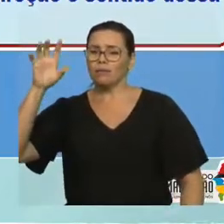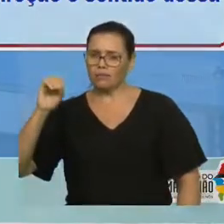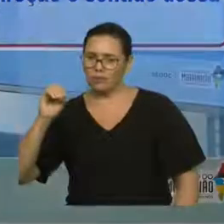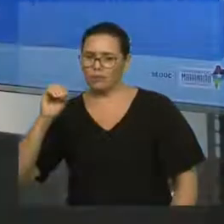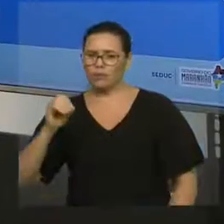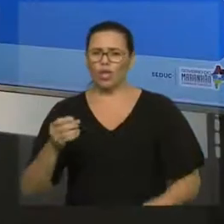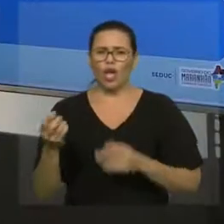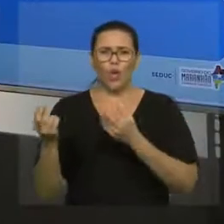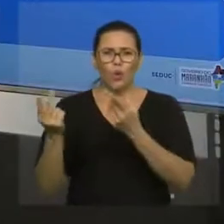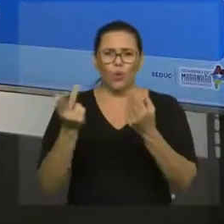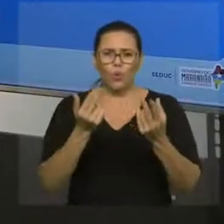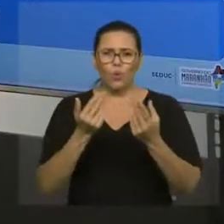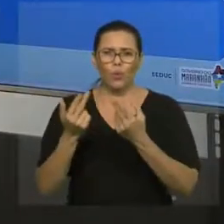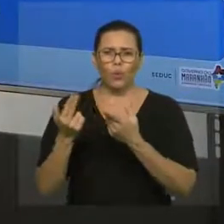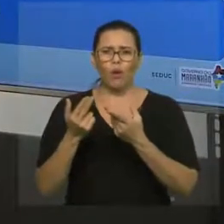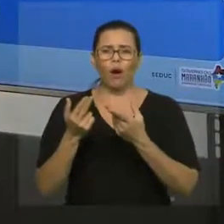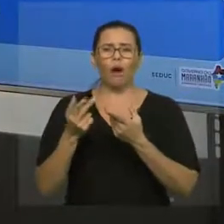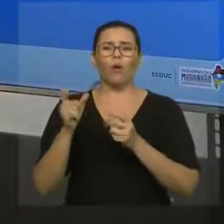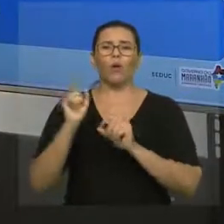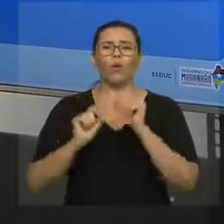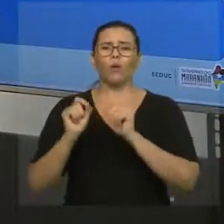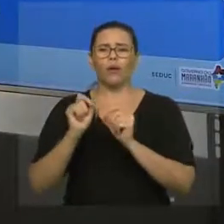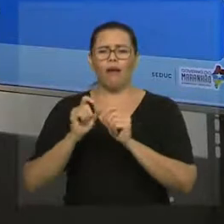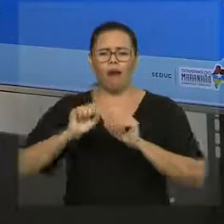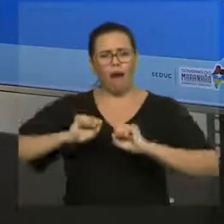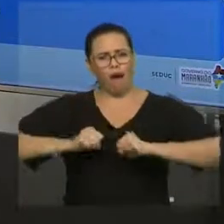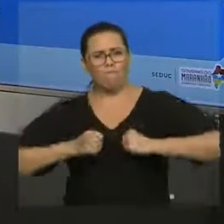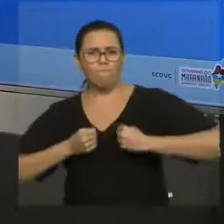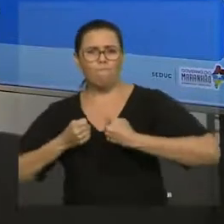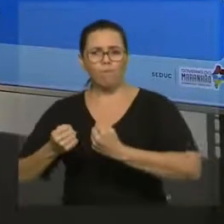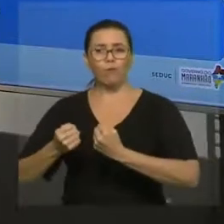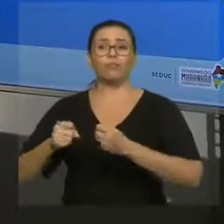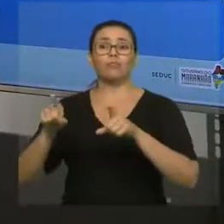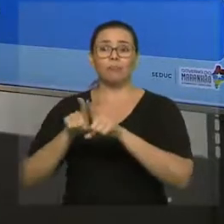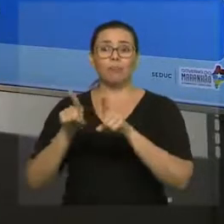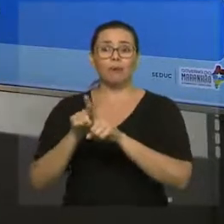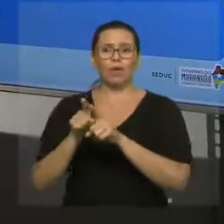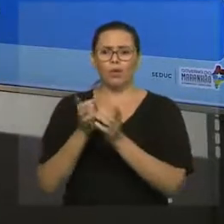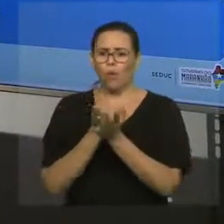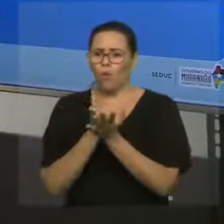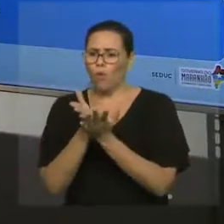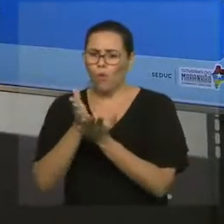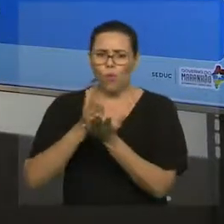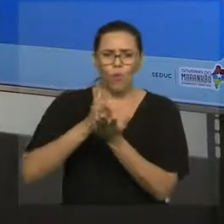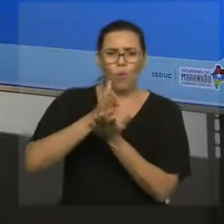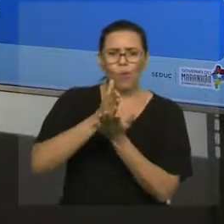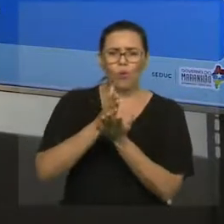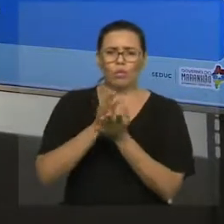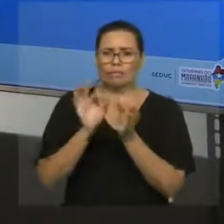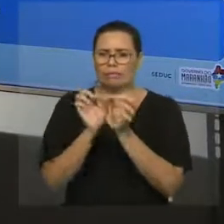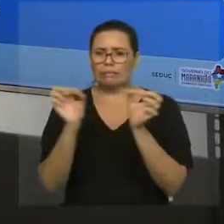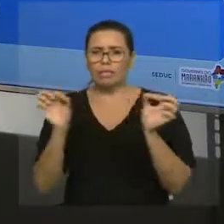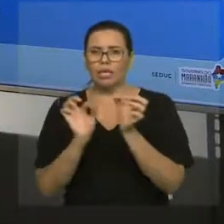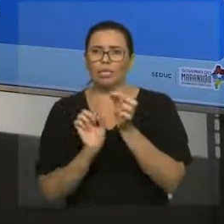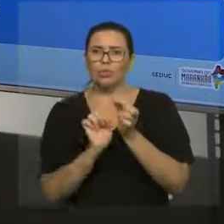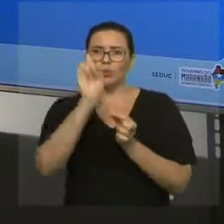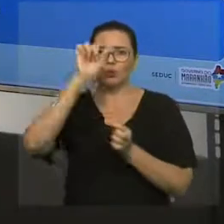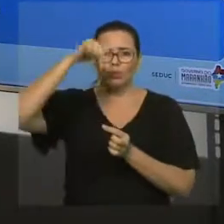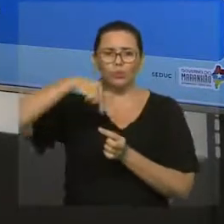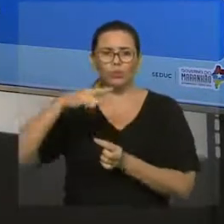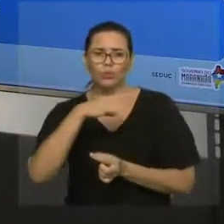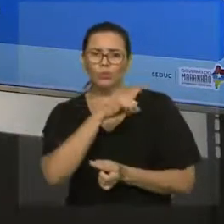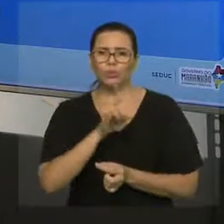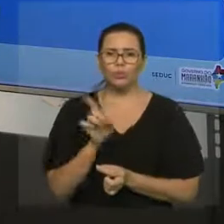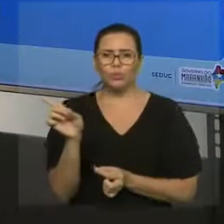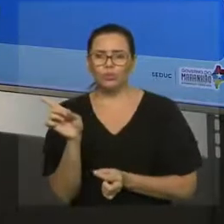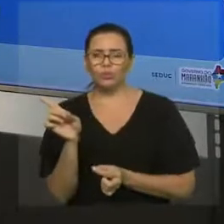direção e sentido dessa força. Quando a gente estuda movimento, eu sempre falo para os meus alunos que a